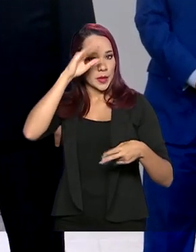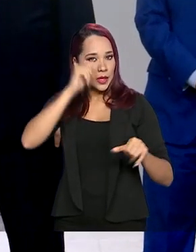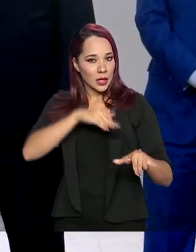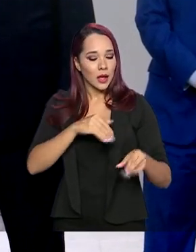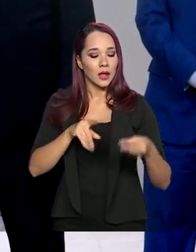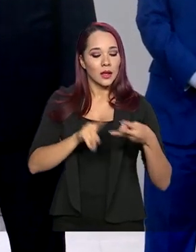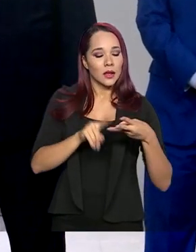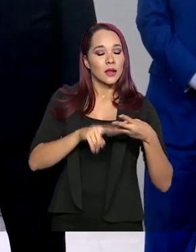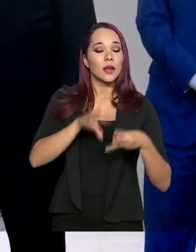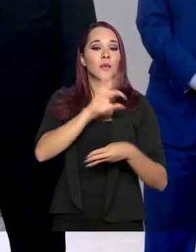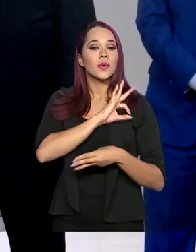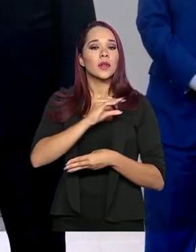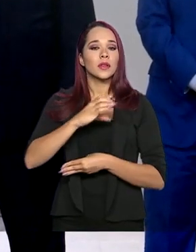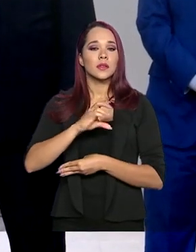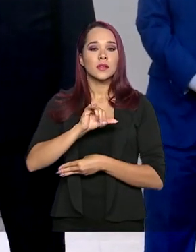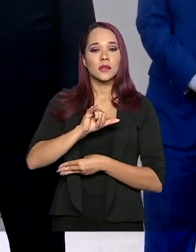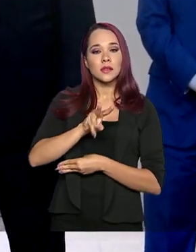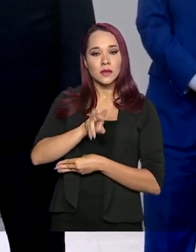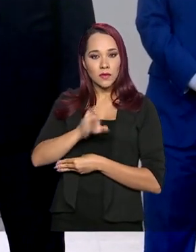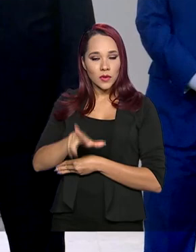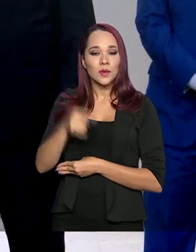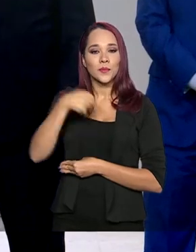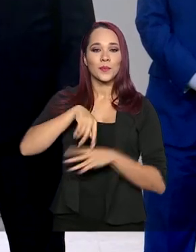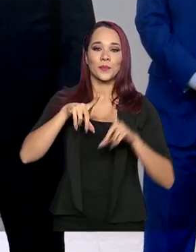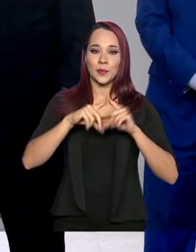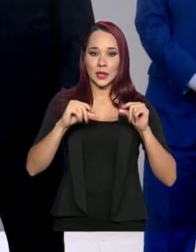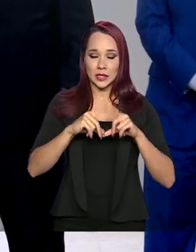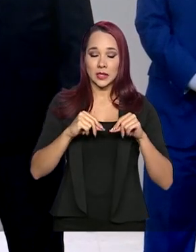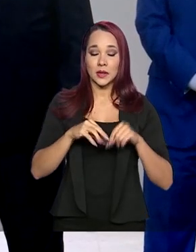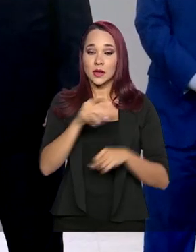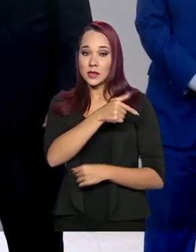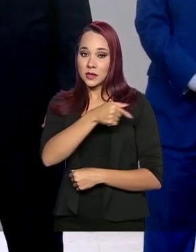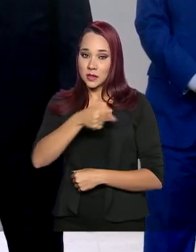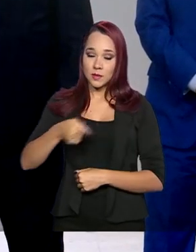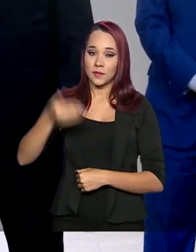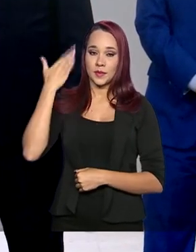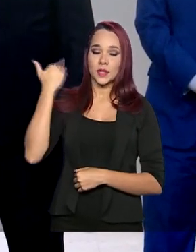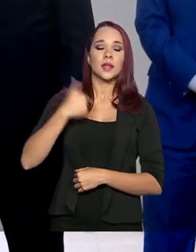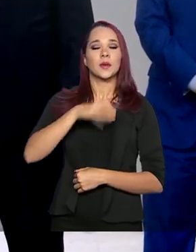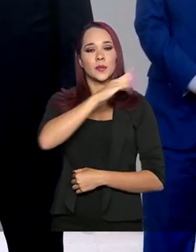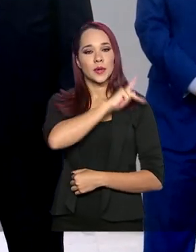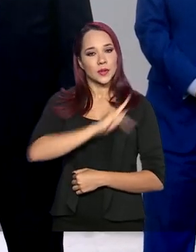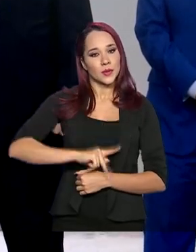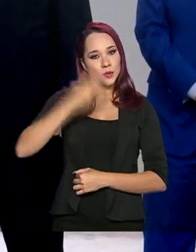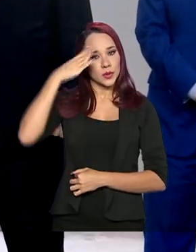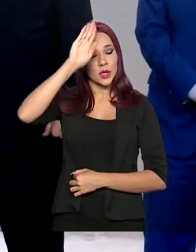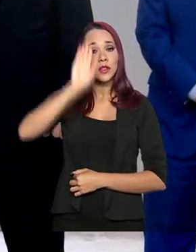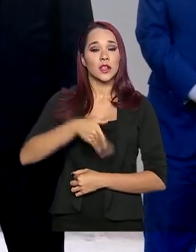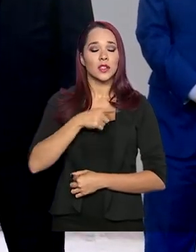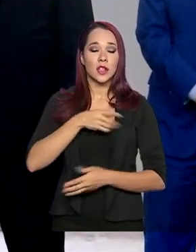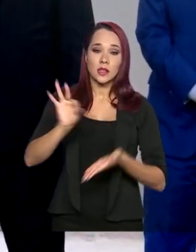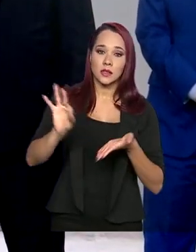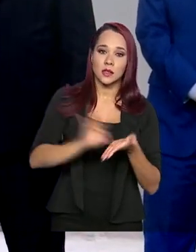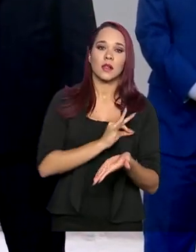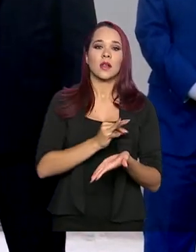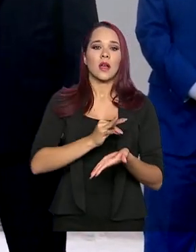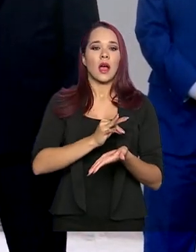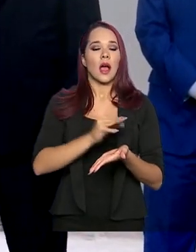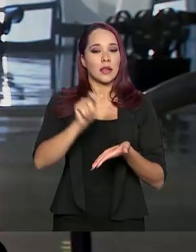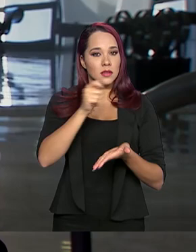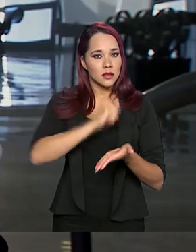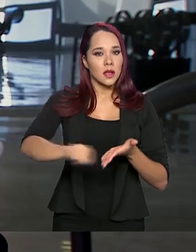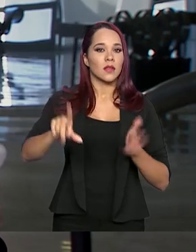a Polícia Civil aqui do Distrito Federal. Na última semana, o presidente Jair Bolsonaro já havia sancionado uma lei